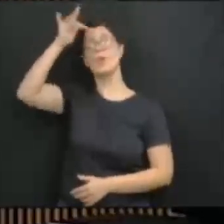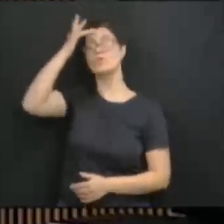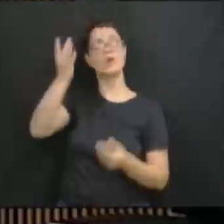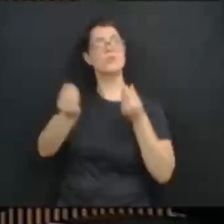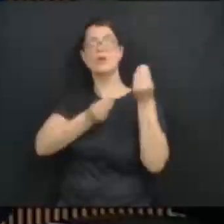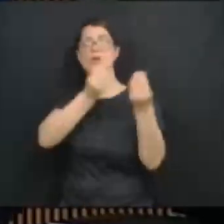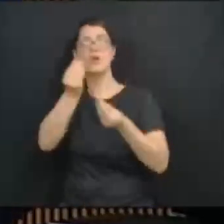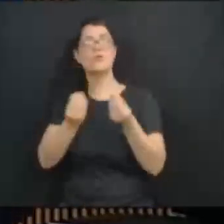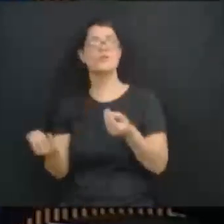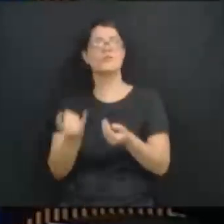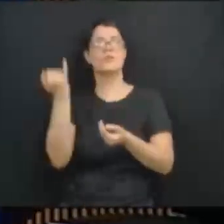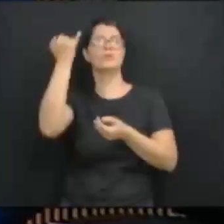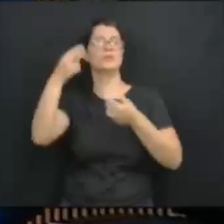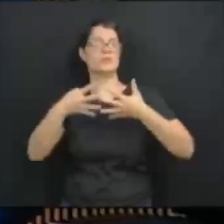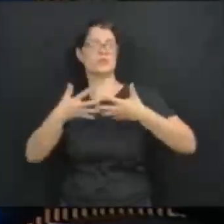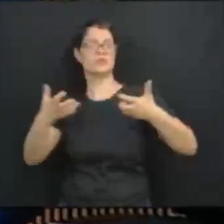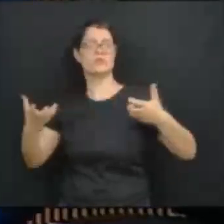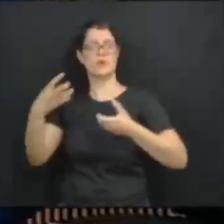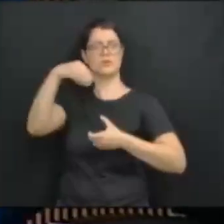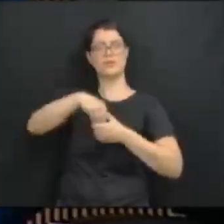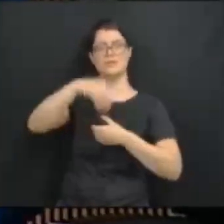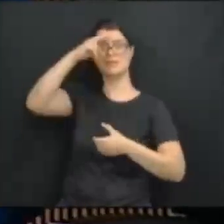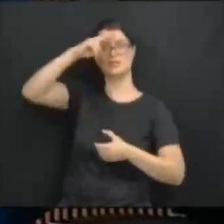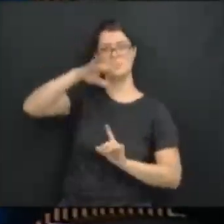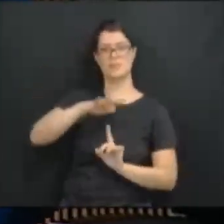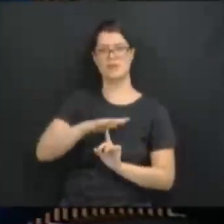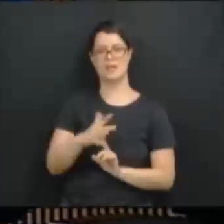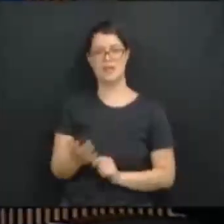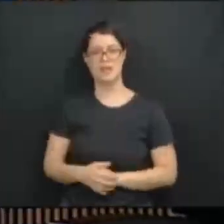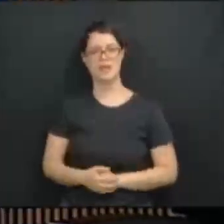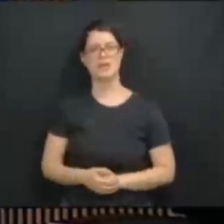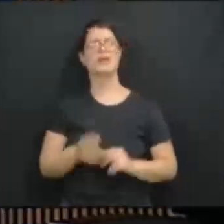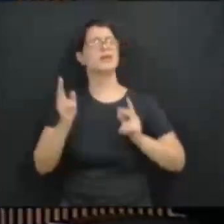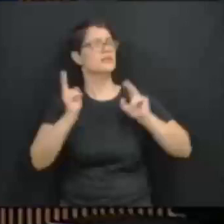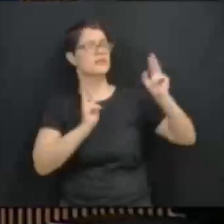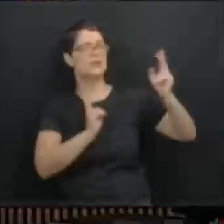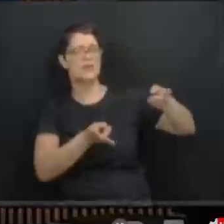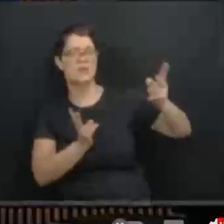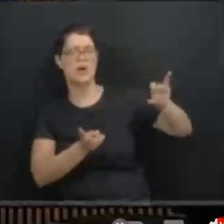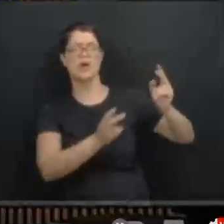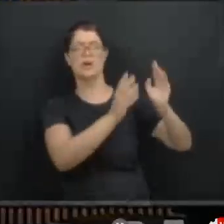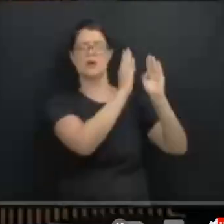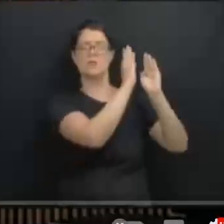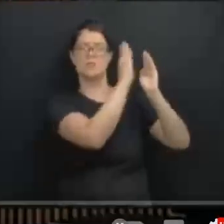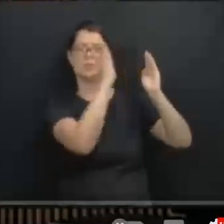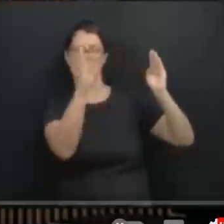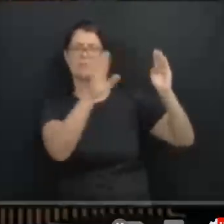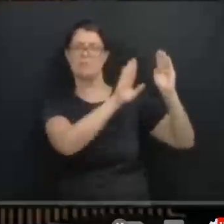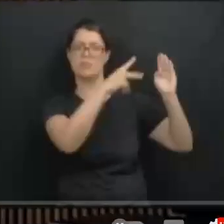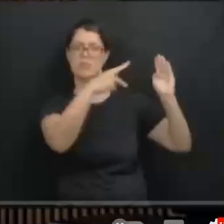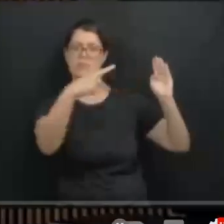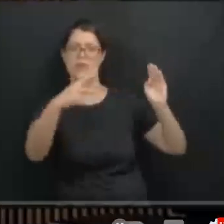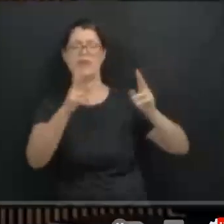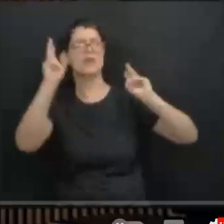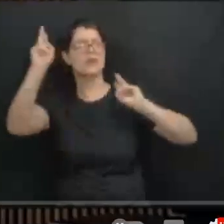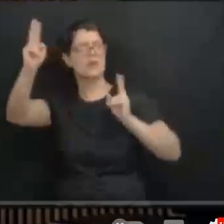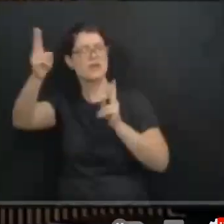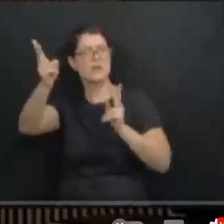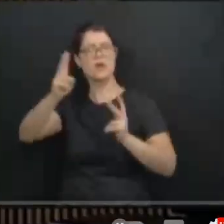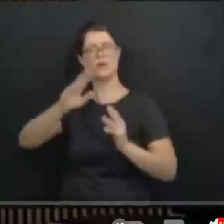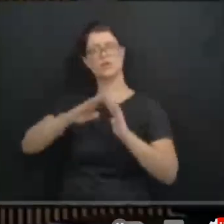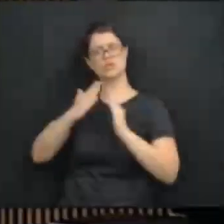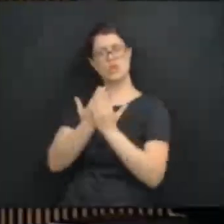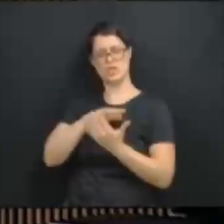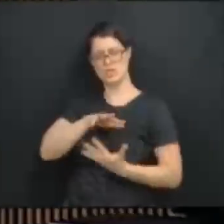história do Paraná. O mesmo vale para a biblioteca, o mesmo vale também para o Colégio Estadual do Paraná. Então,